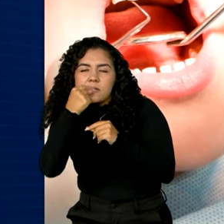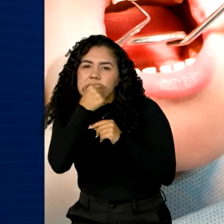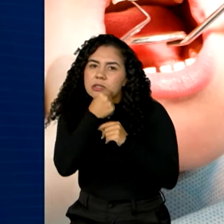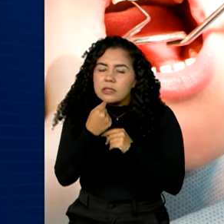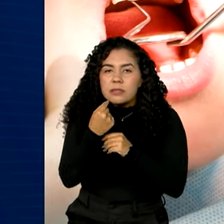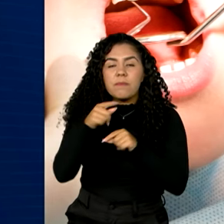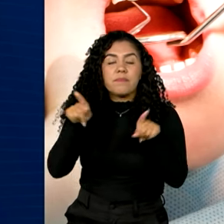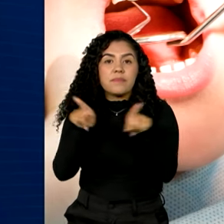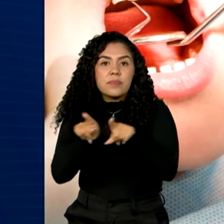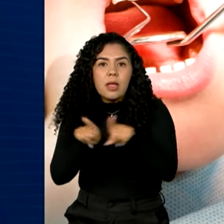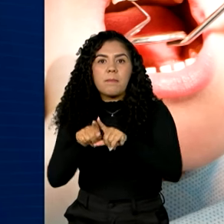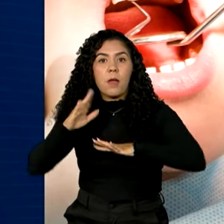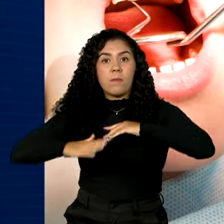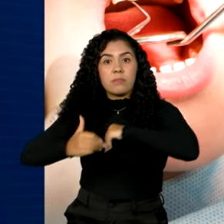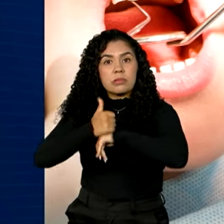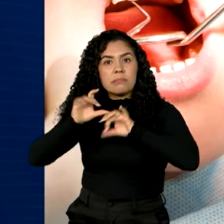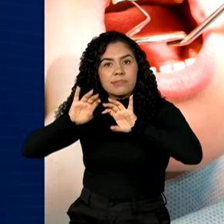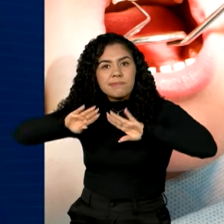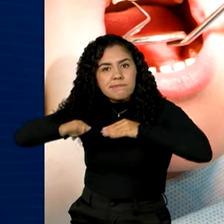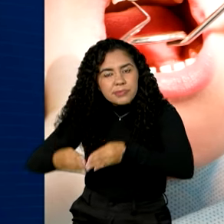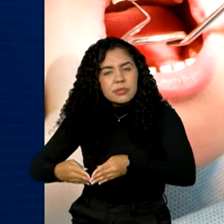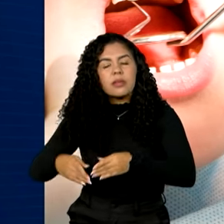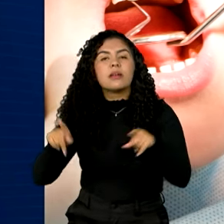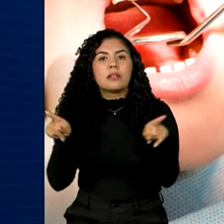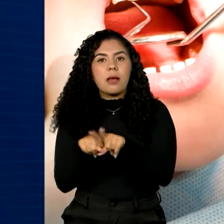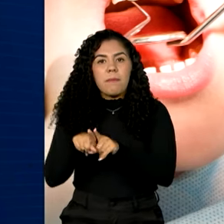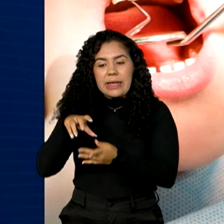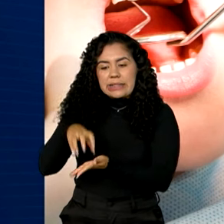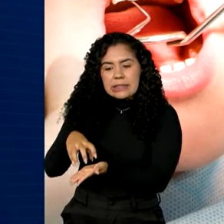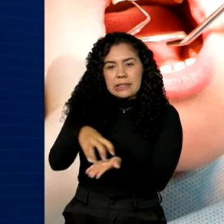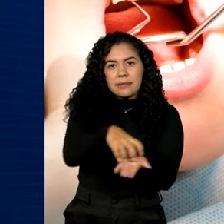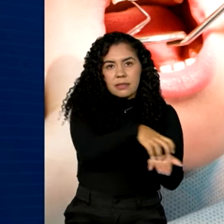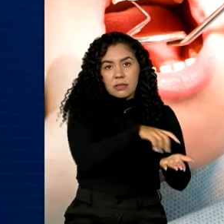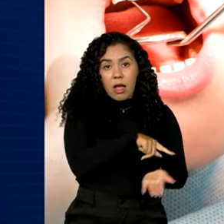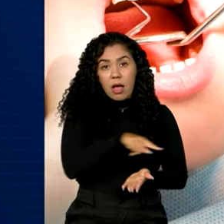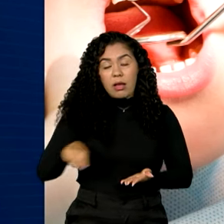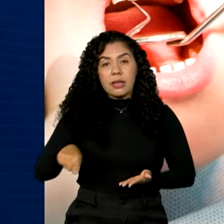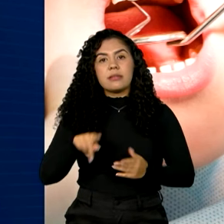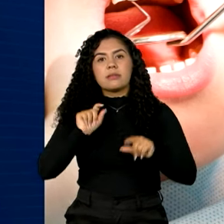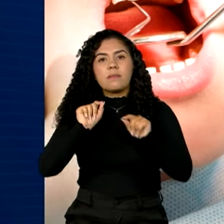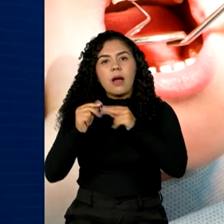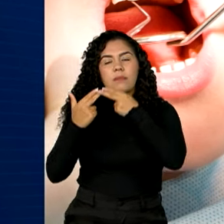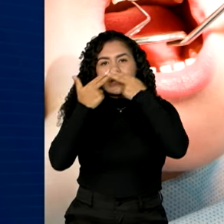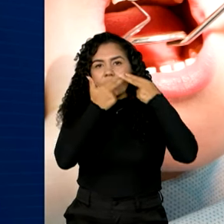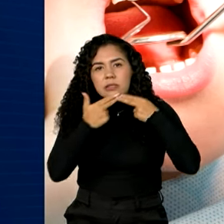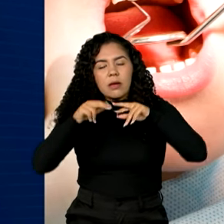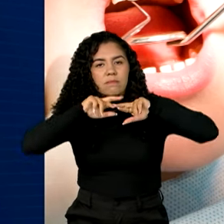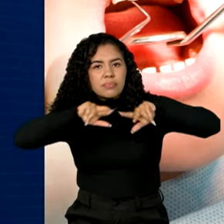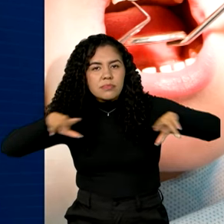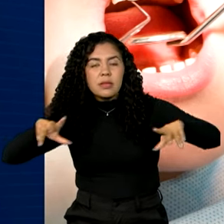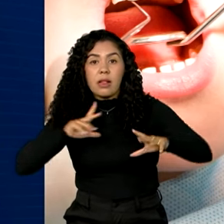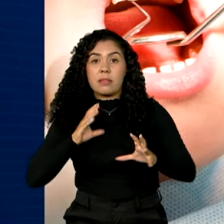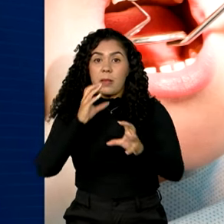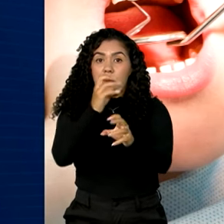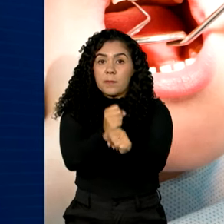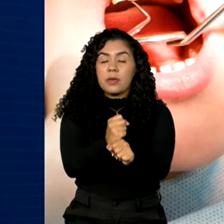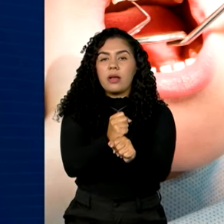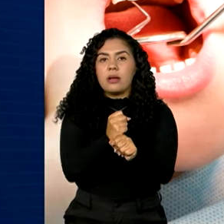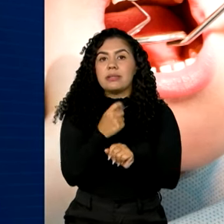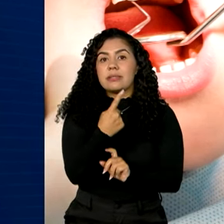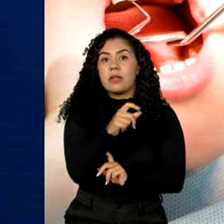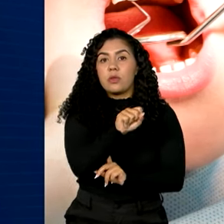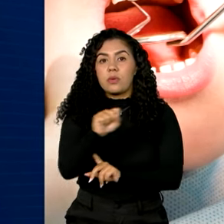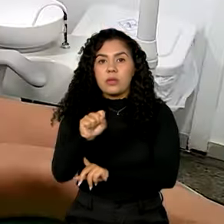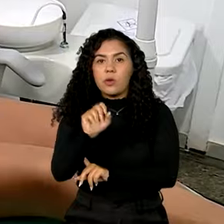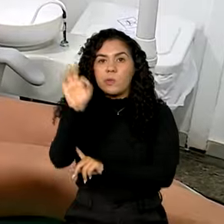serviços de especialidades, além dos centros de especialidades odontológicas, que registraram um aumento de 188%